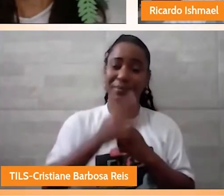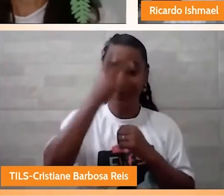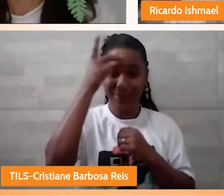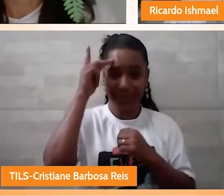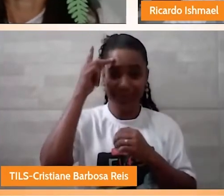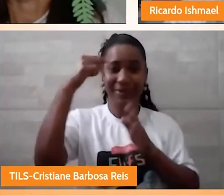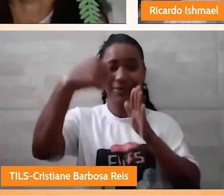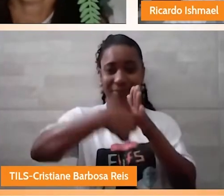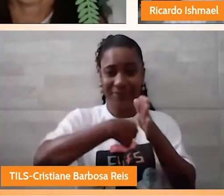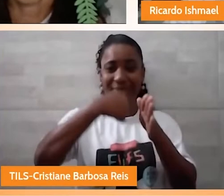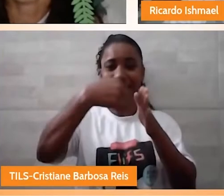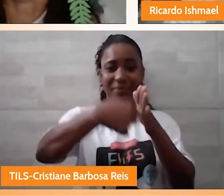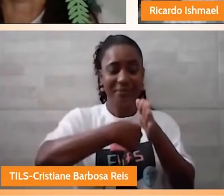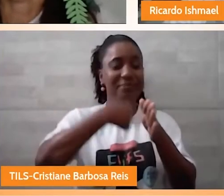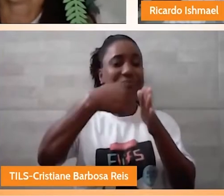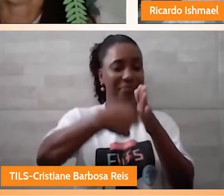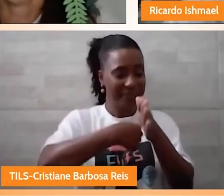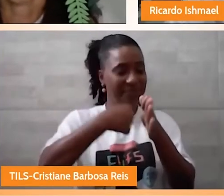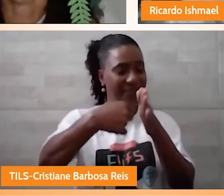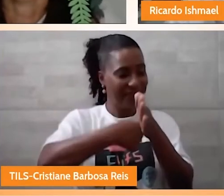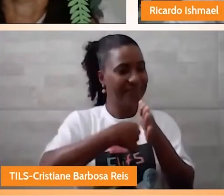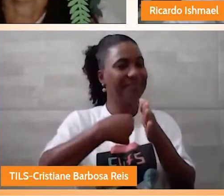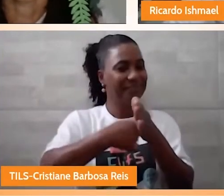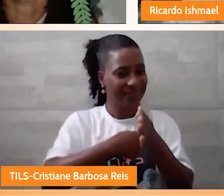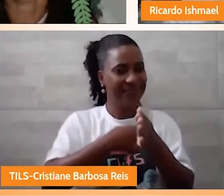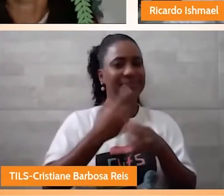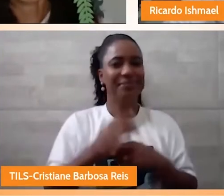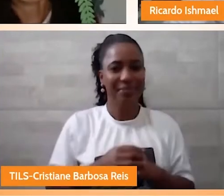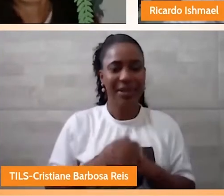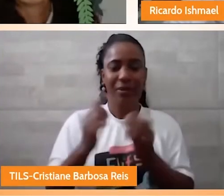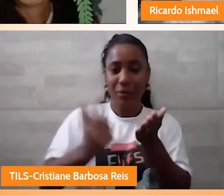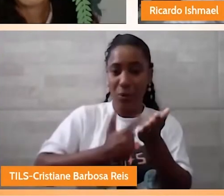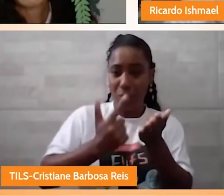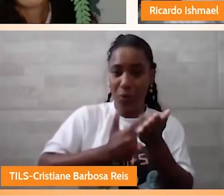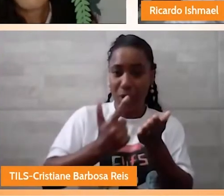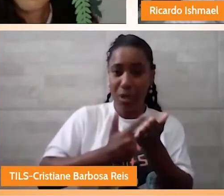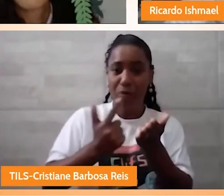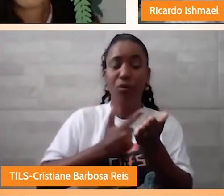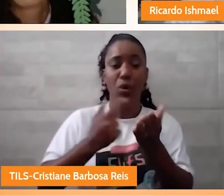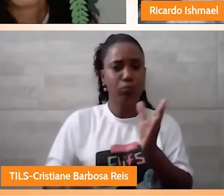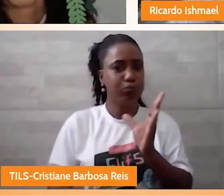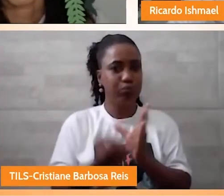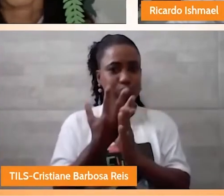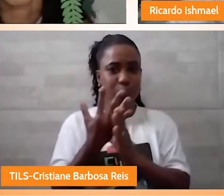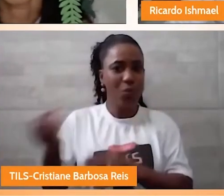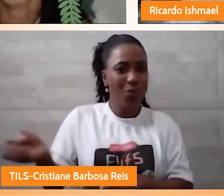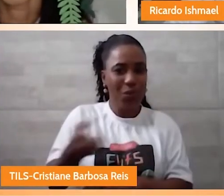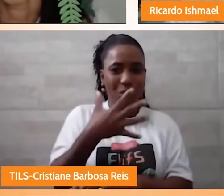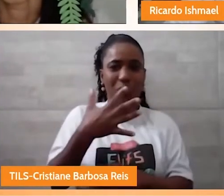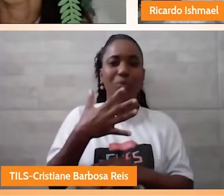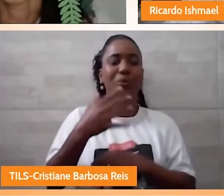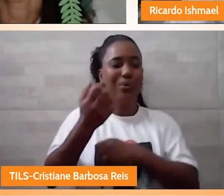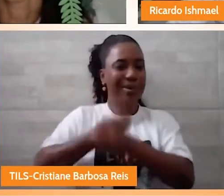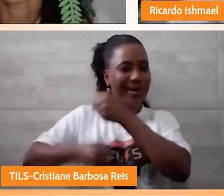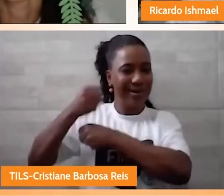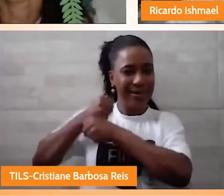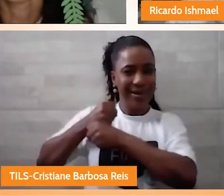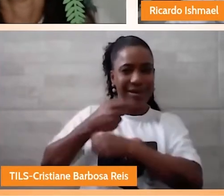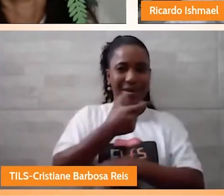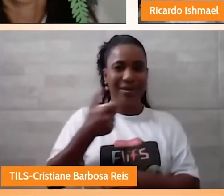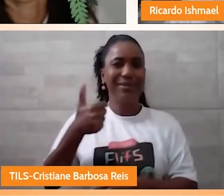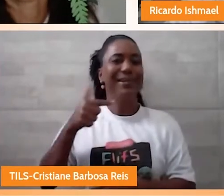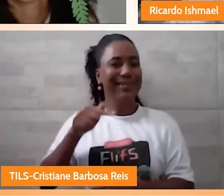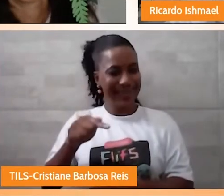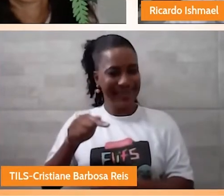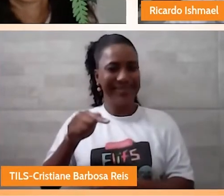que eu ouço, né? Desde que lancei o meu primeiro livro, em 2017. E também talvez seja a mais difícil de